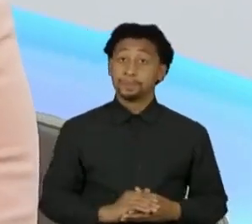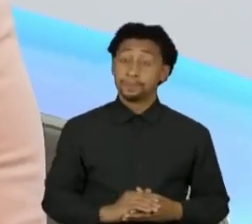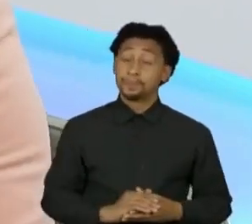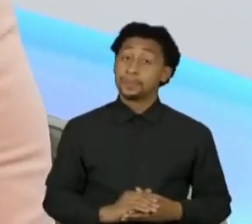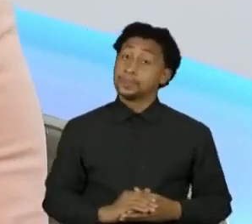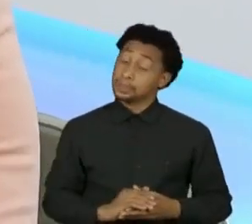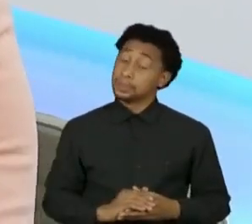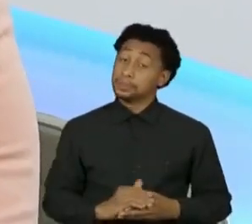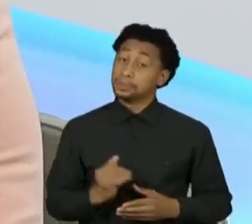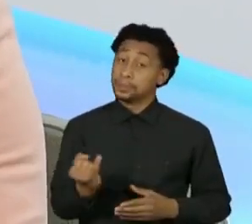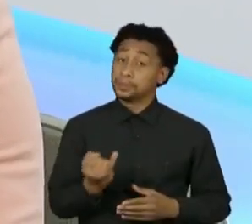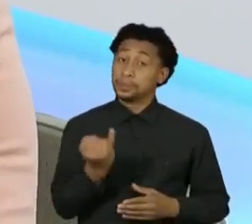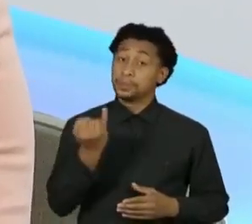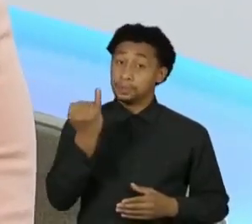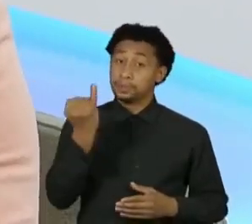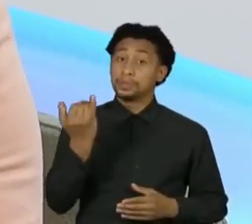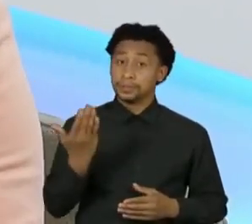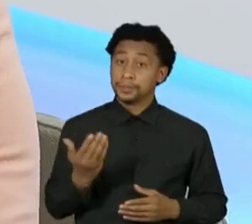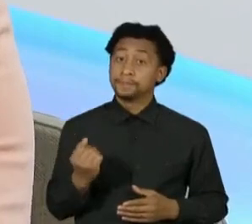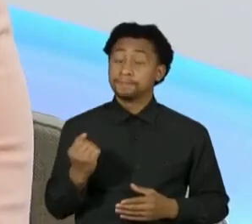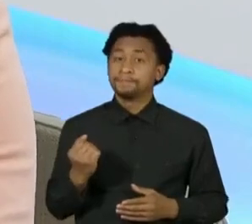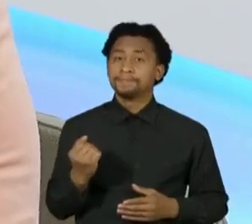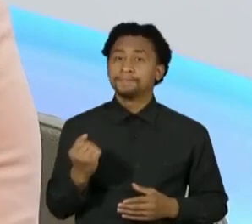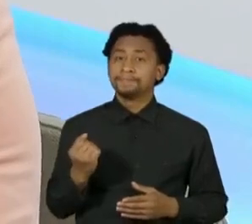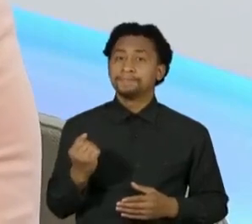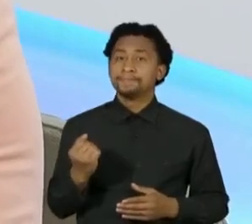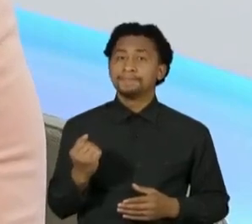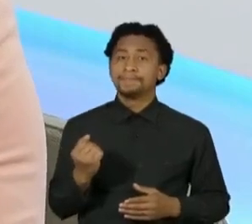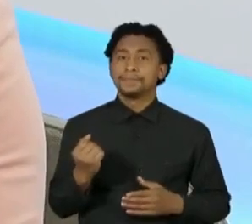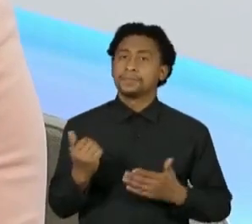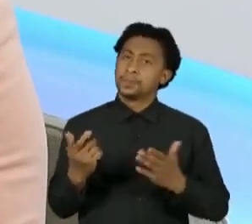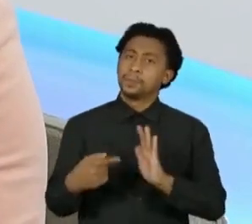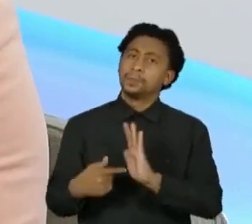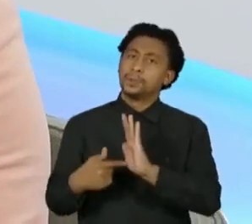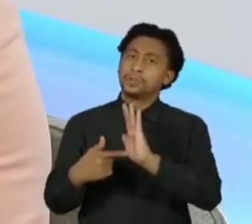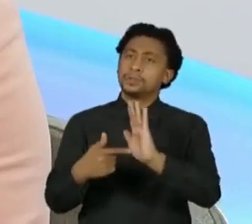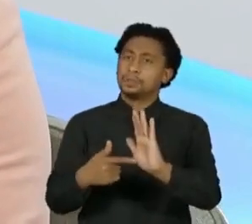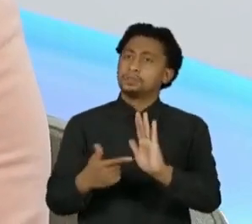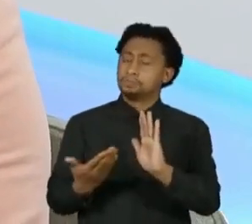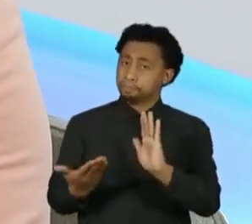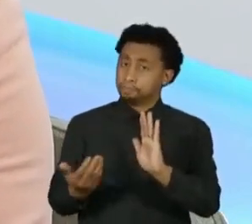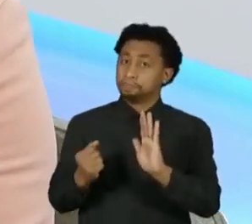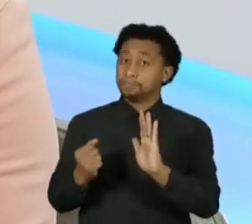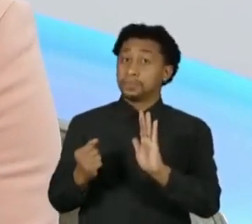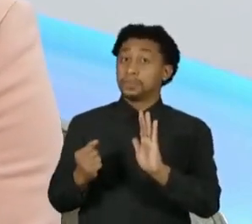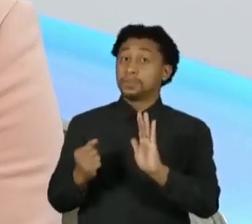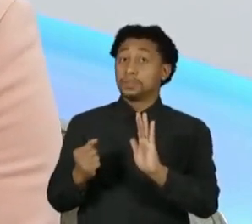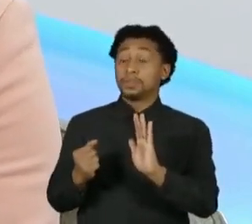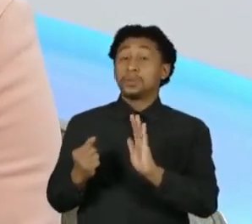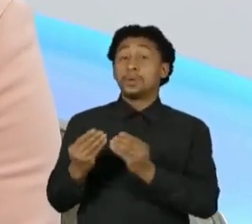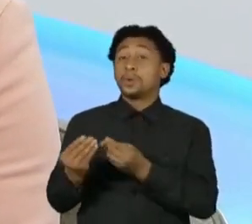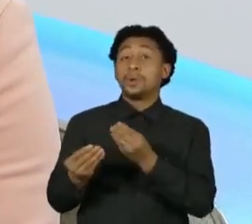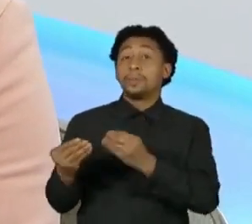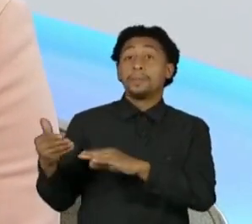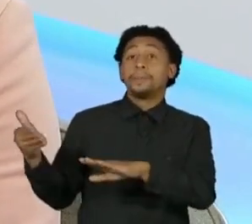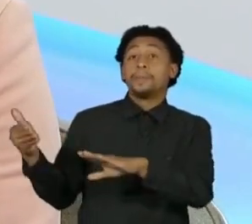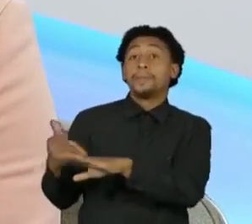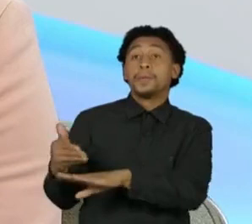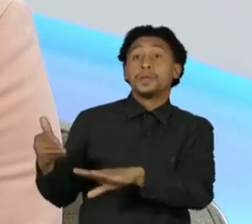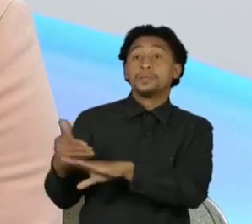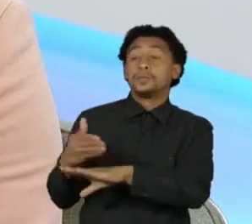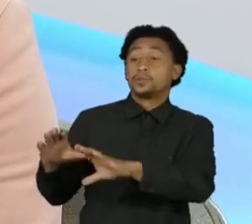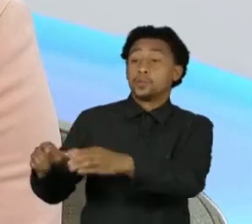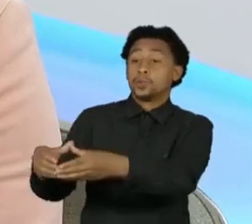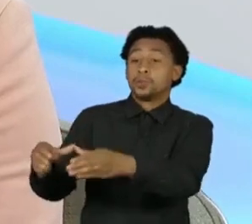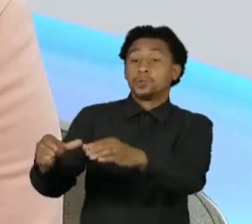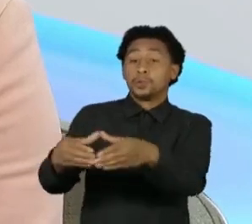ter esse amparo, esse distanciamento, contando com a participação dos membros